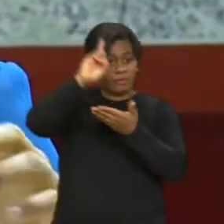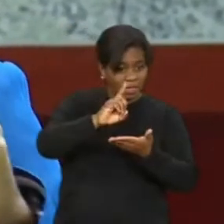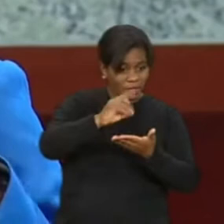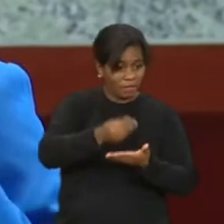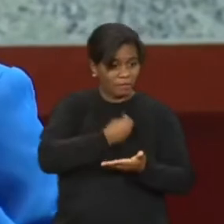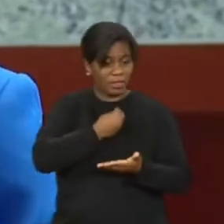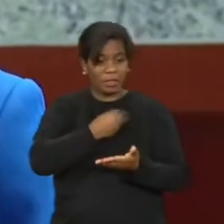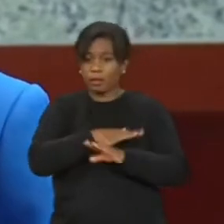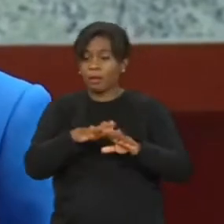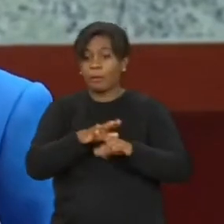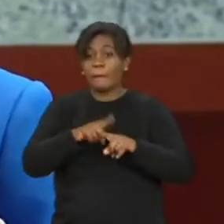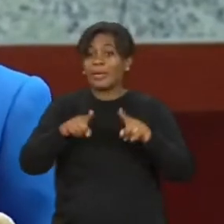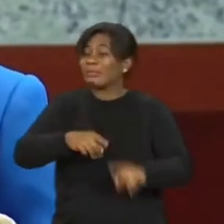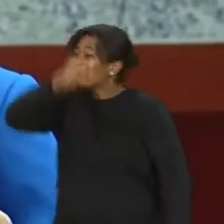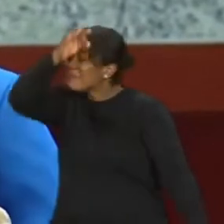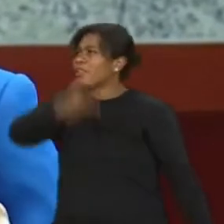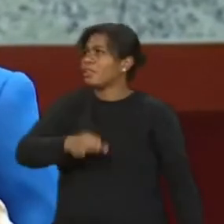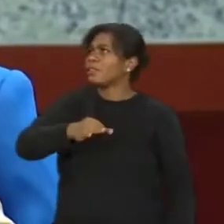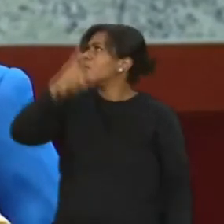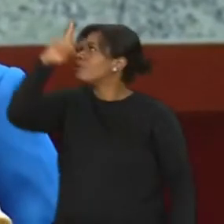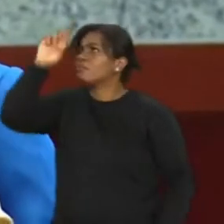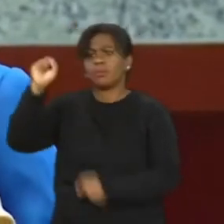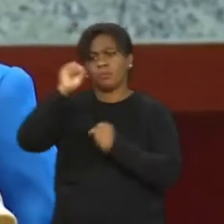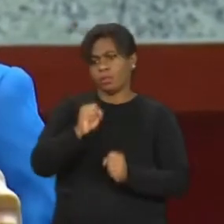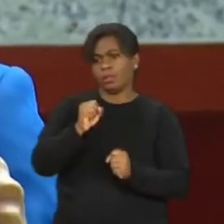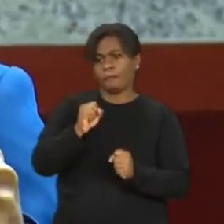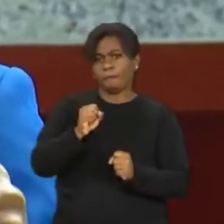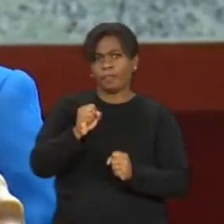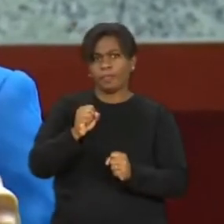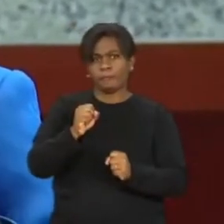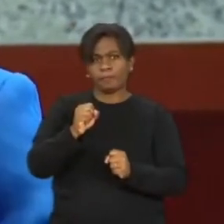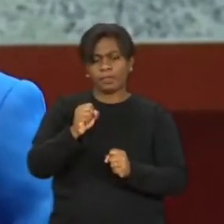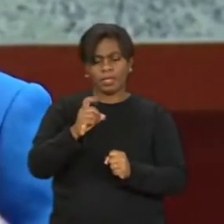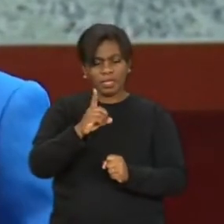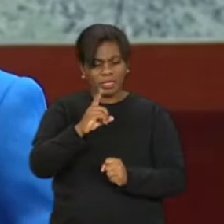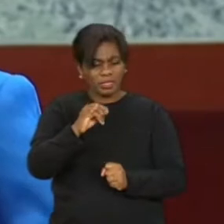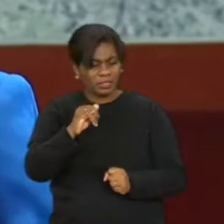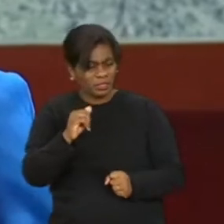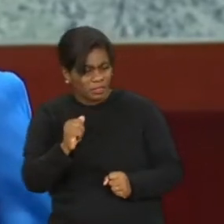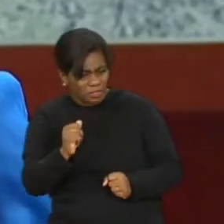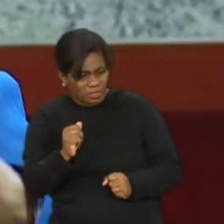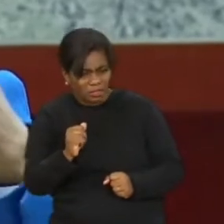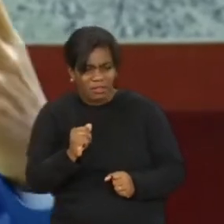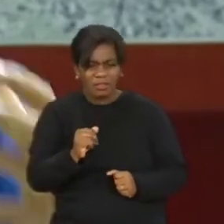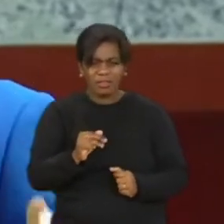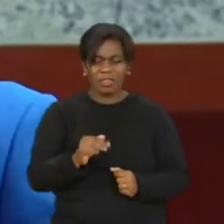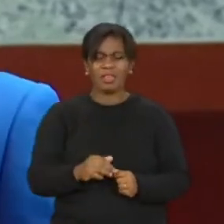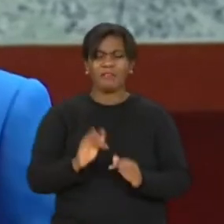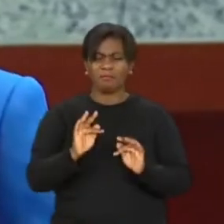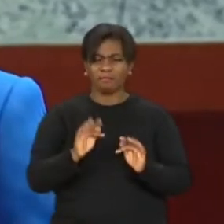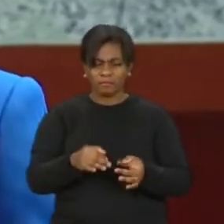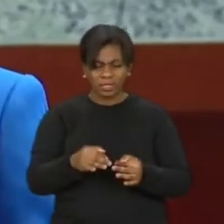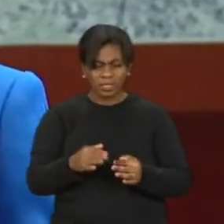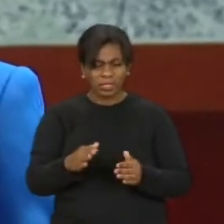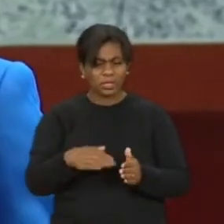Mas eu tenho certeza do que o senhor é capaz. E naquele dia eu passei aquele restante do outro dia, depois de fazer